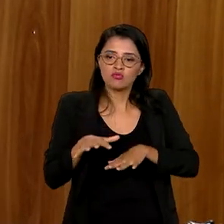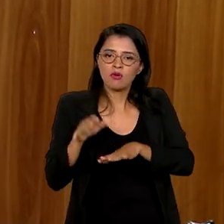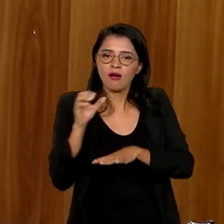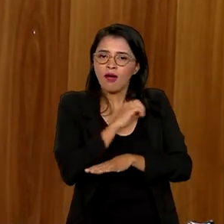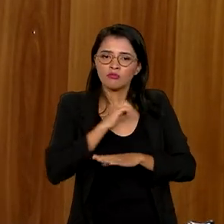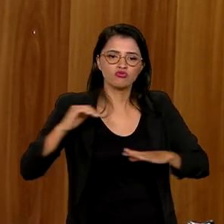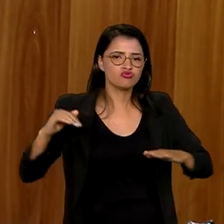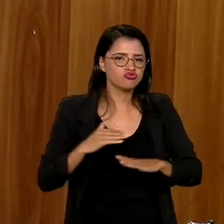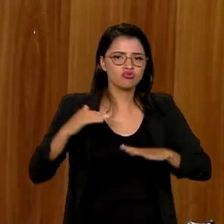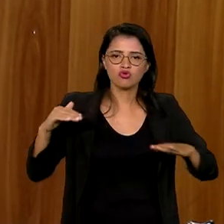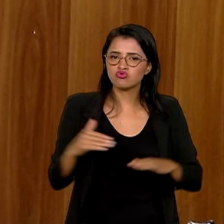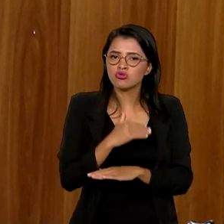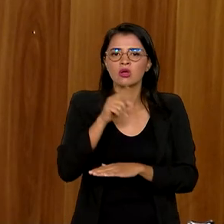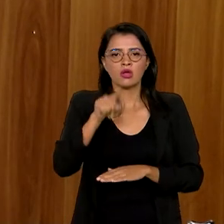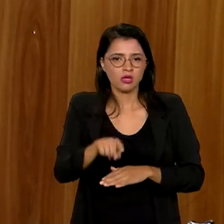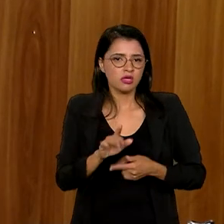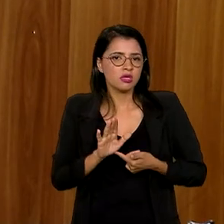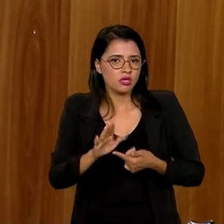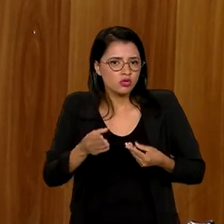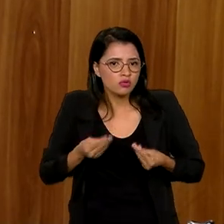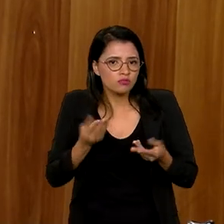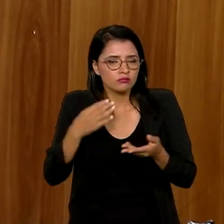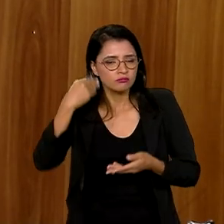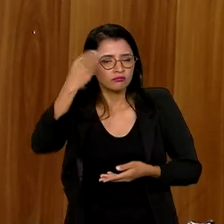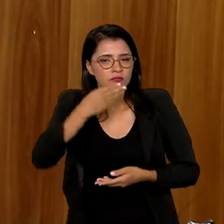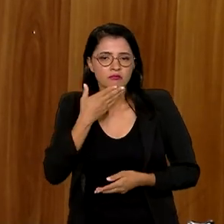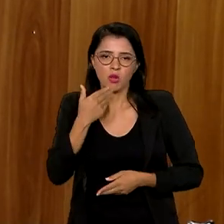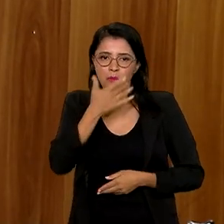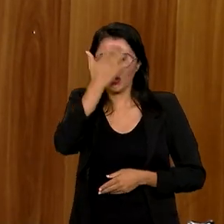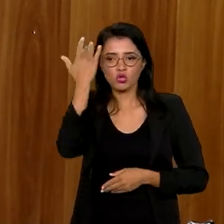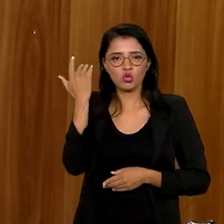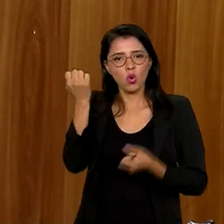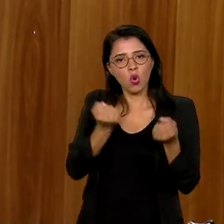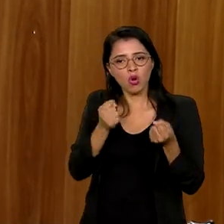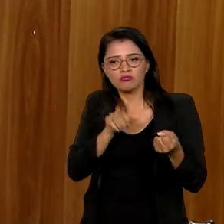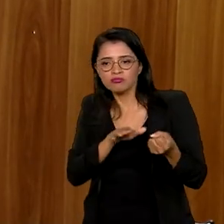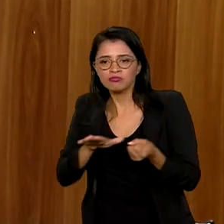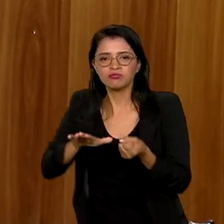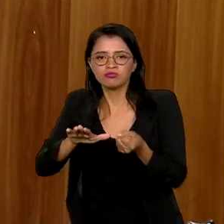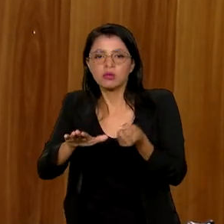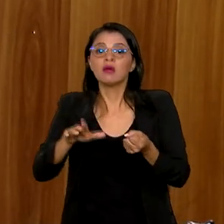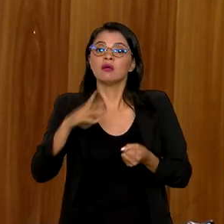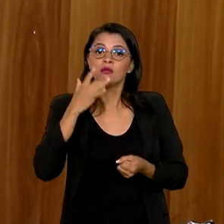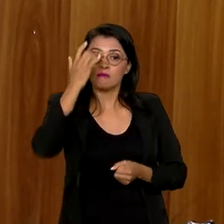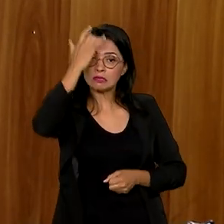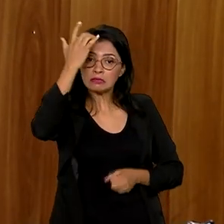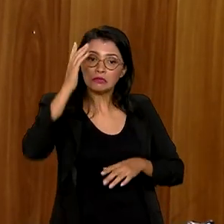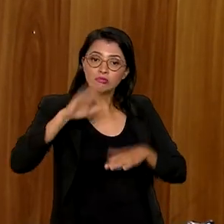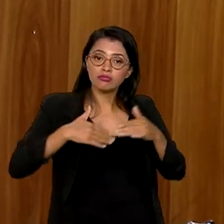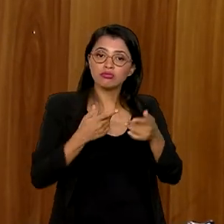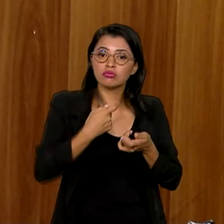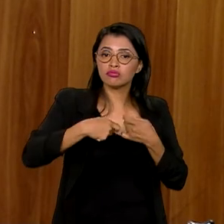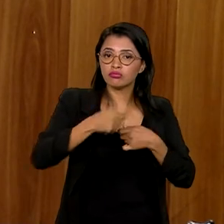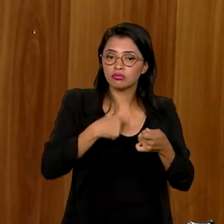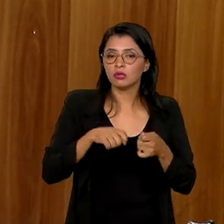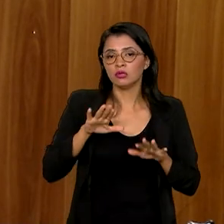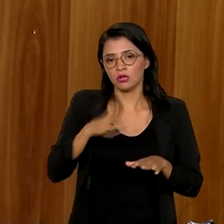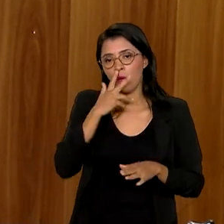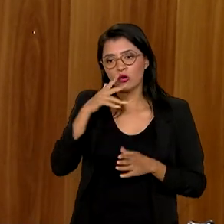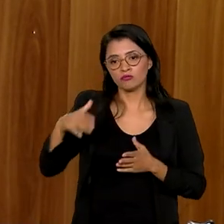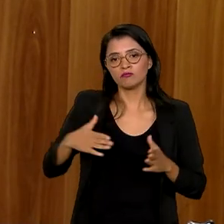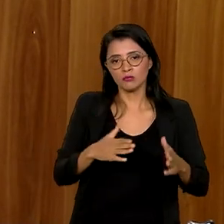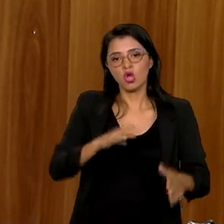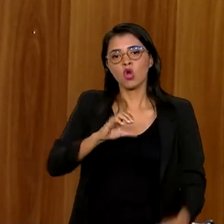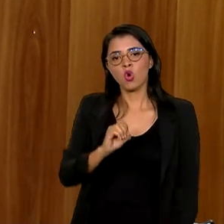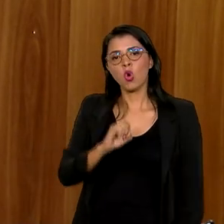da rodovia. Isso traz uma experiência melhor para o usuário e facilita também o desenvolvimento econômico. Então, acho que as rodovias concedidas